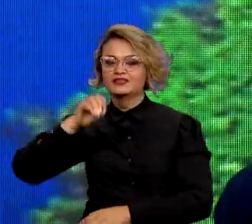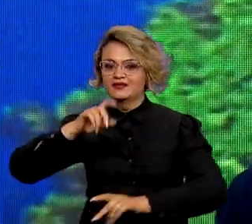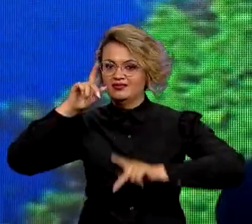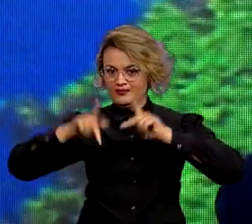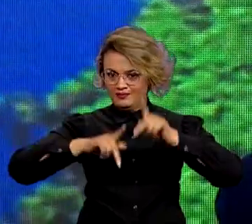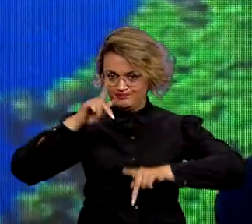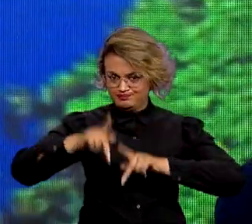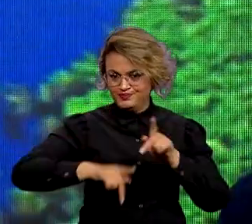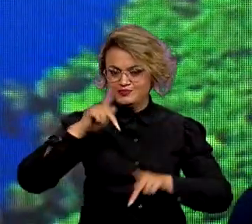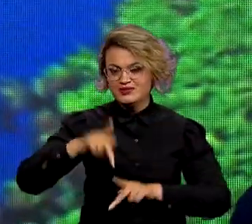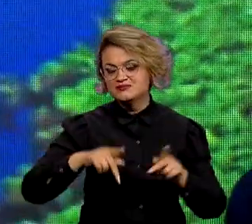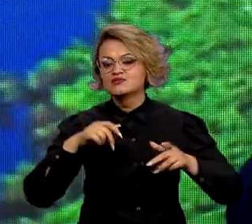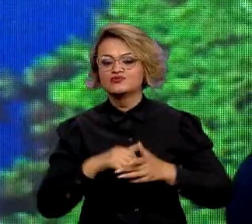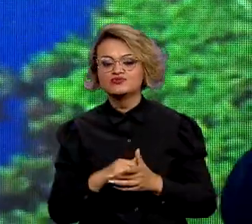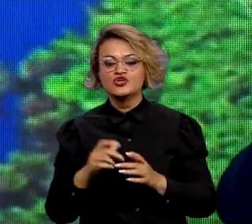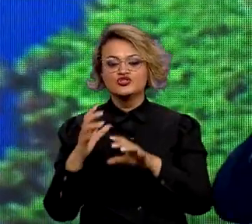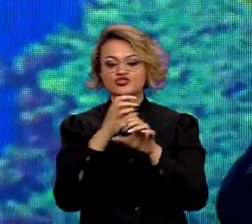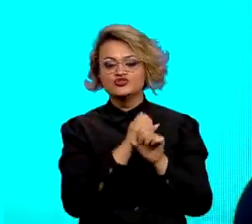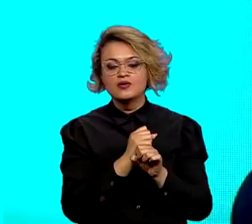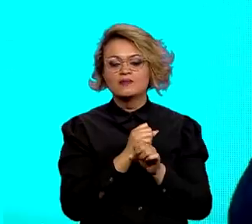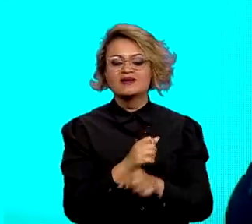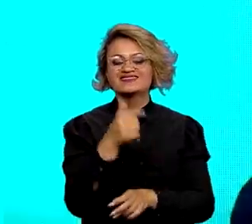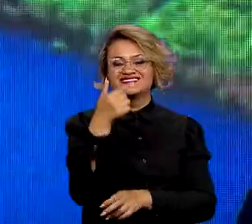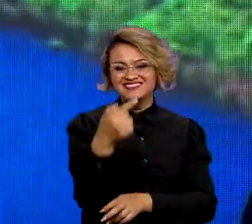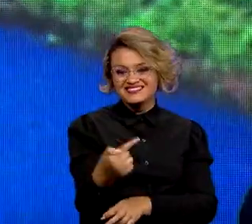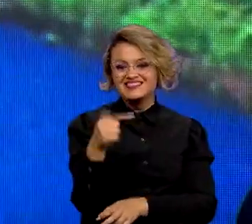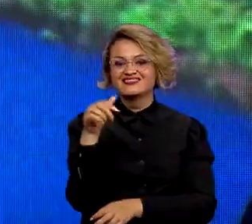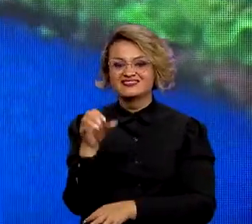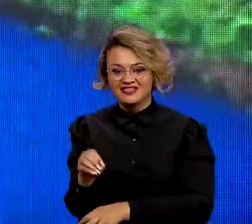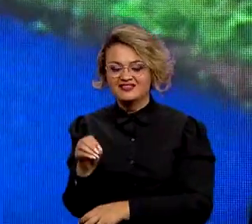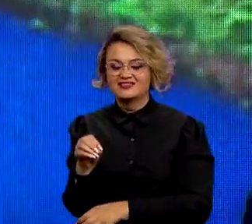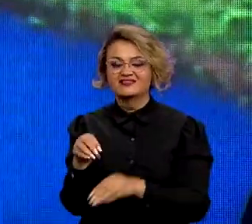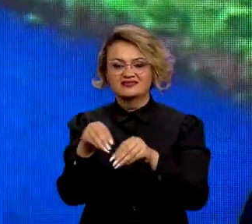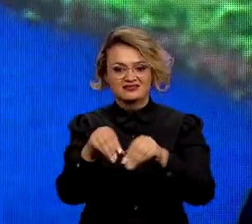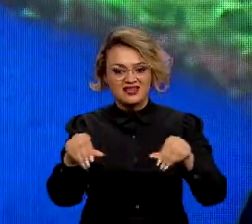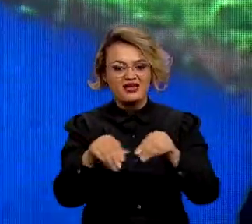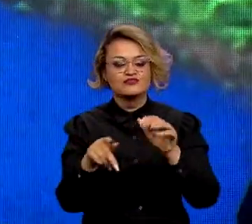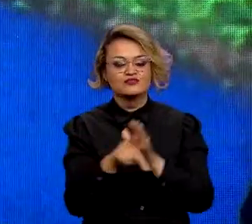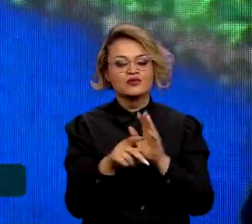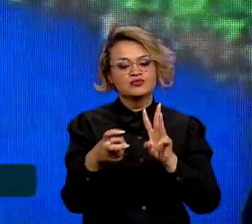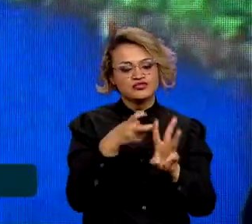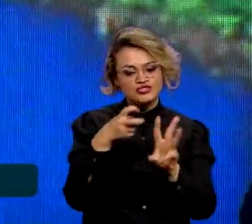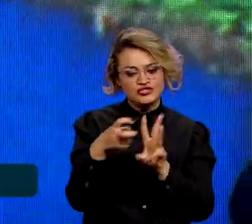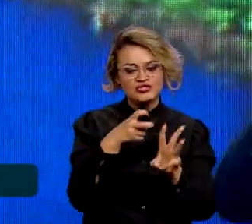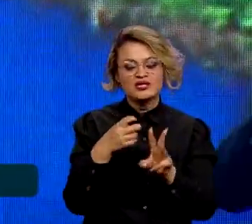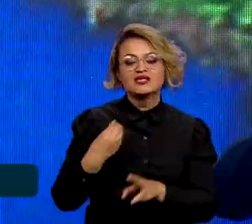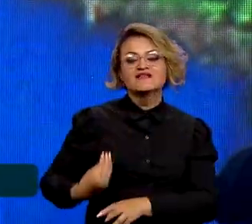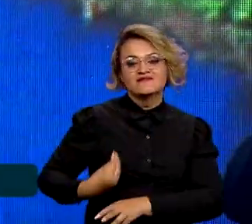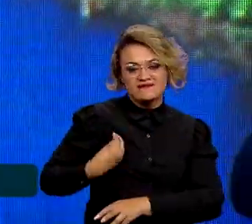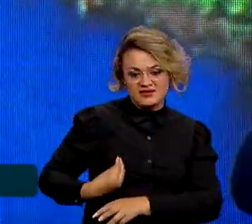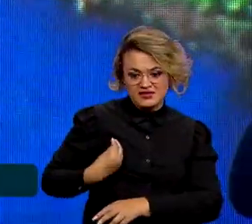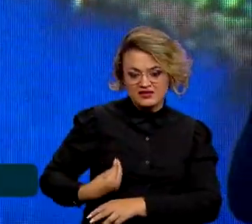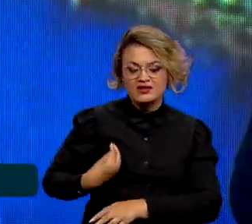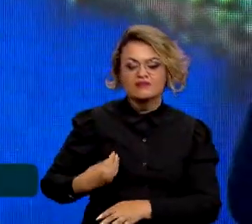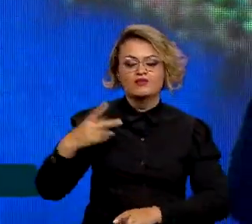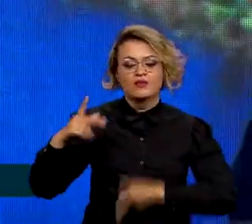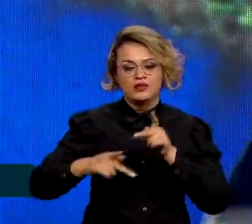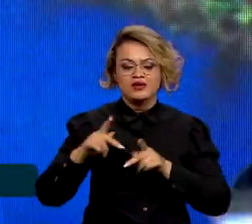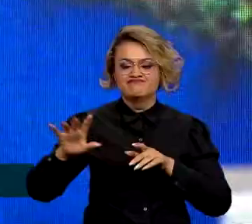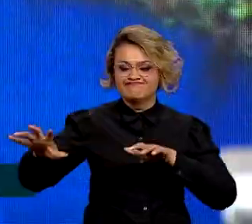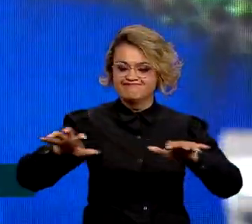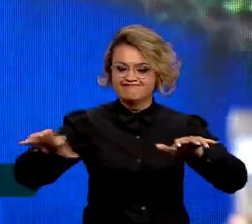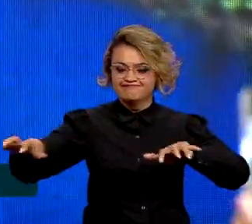Somos pelo menos 70 terras indígenas com presença de povos